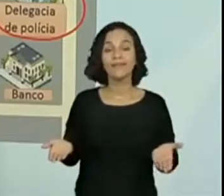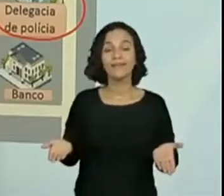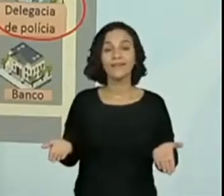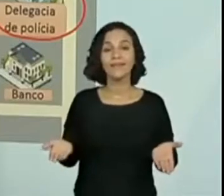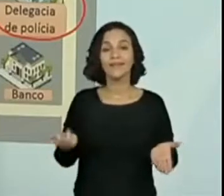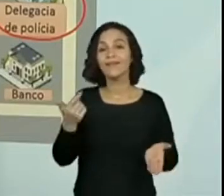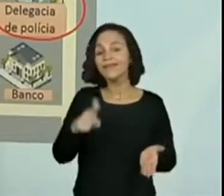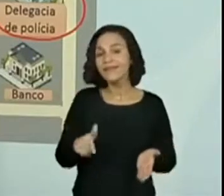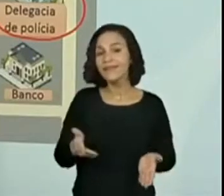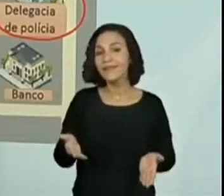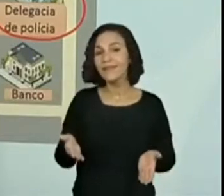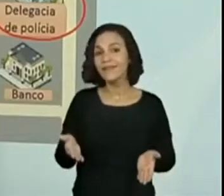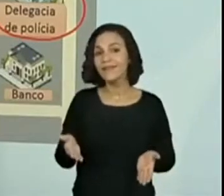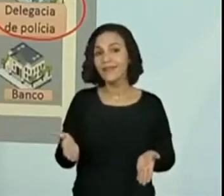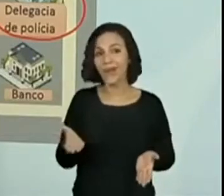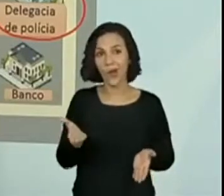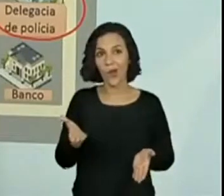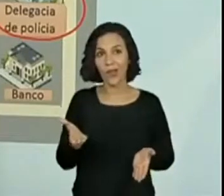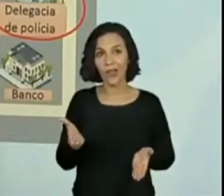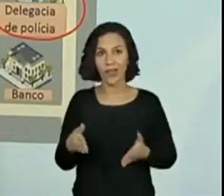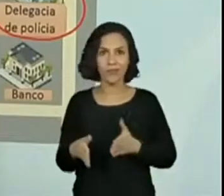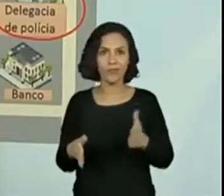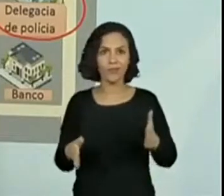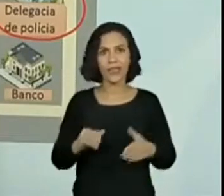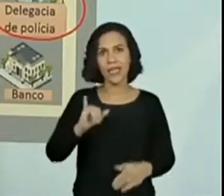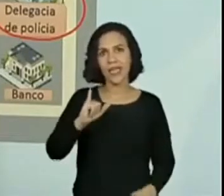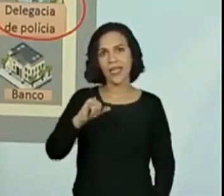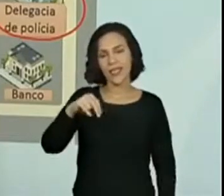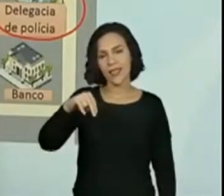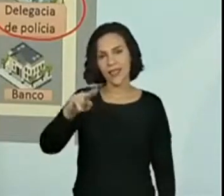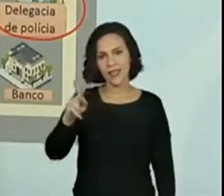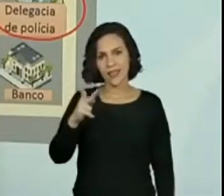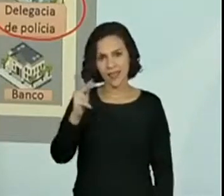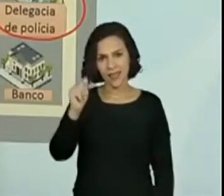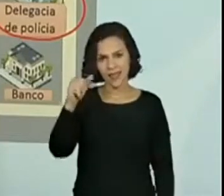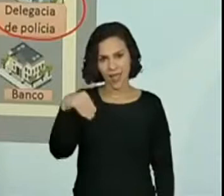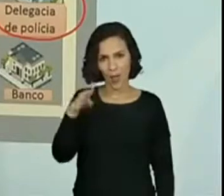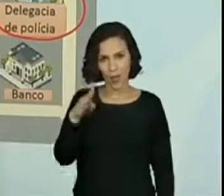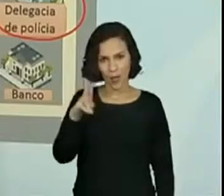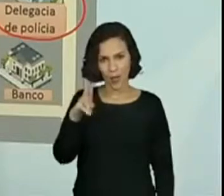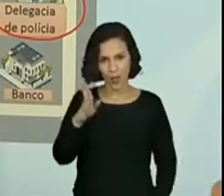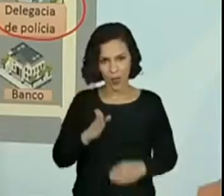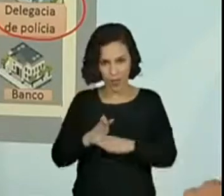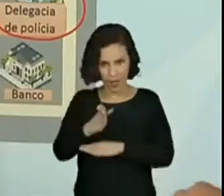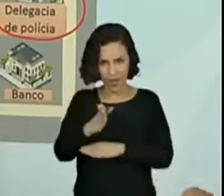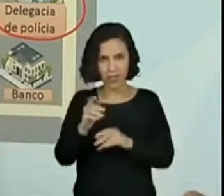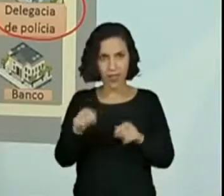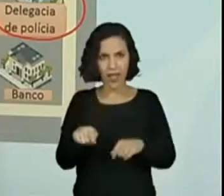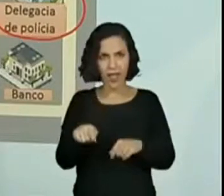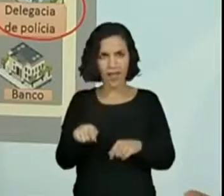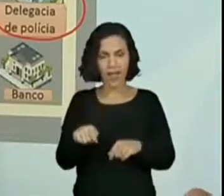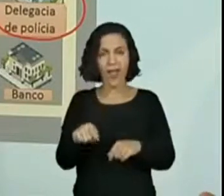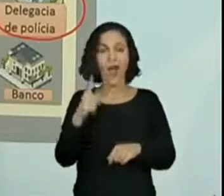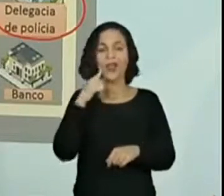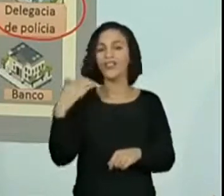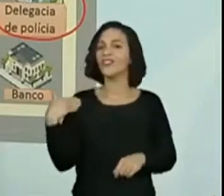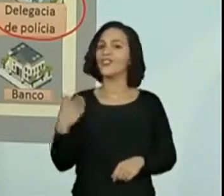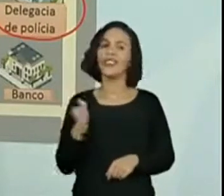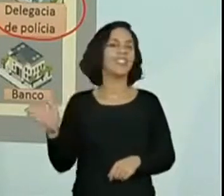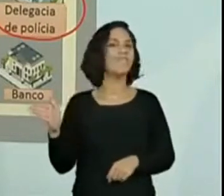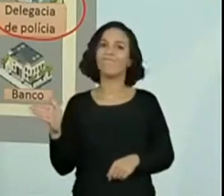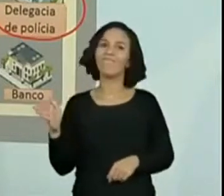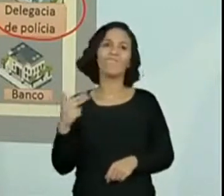E depois? Acho que dá para virar nessa Rua Inhambu, hein? Colocaram direita de novo. Só que para a direita não dá, porque é para Olha lá.